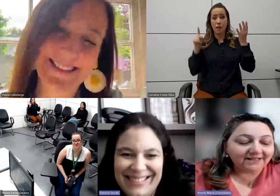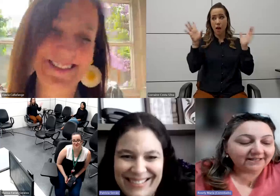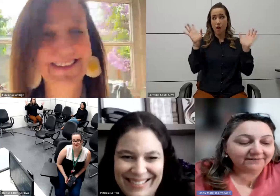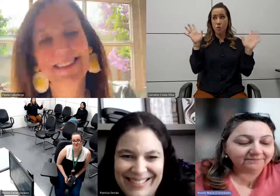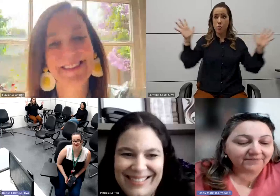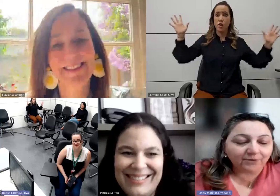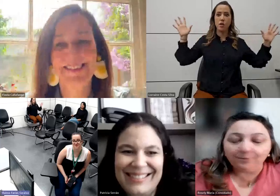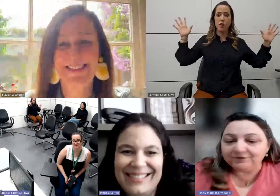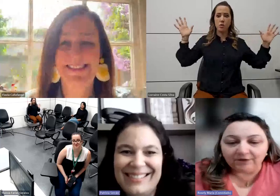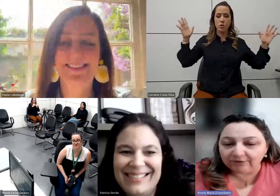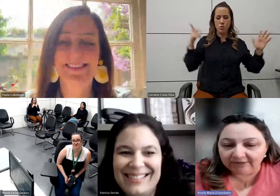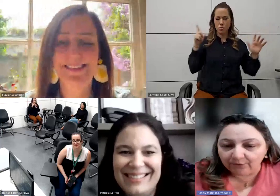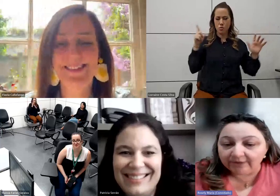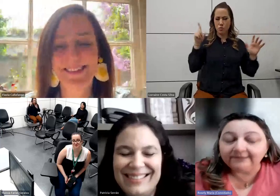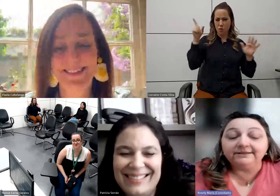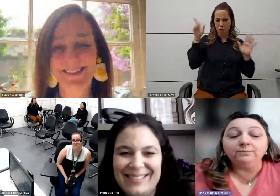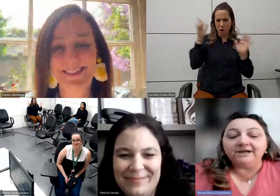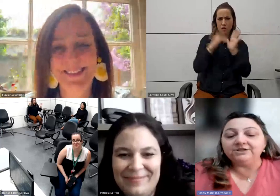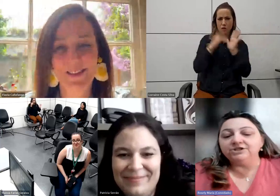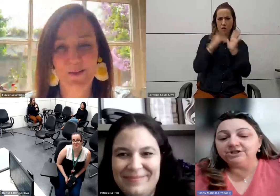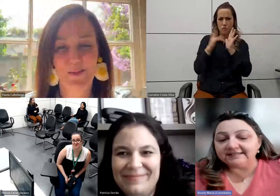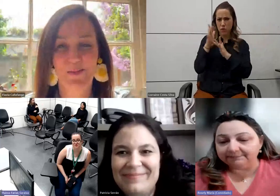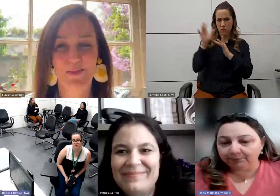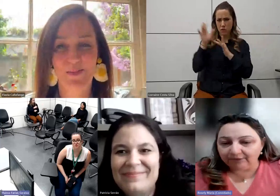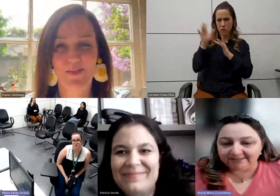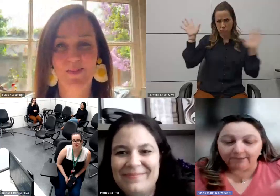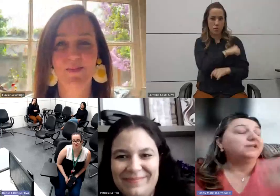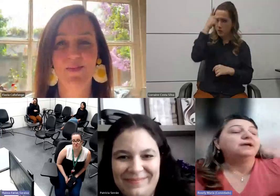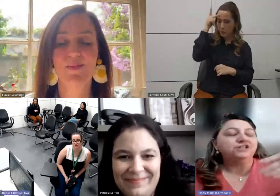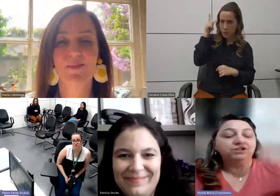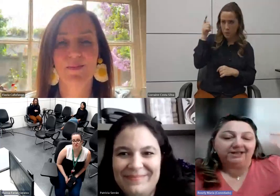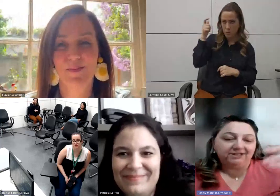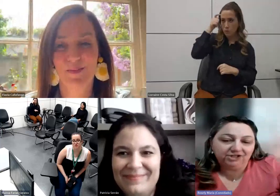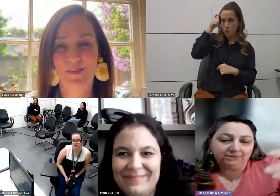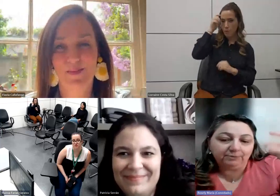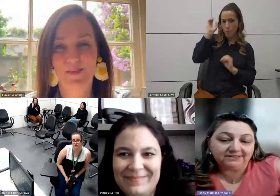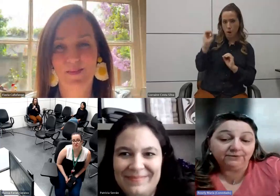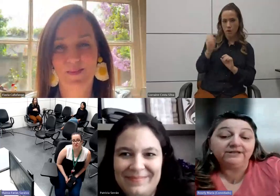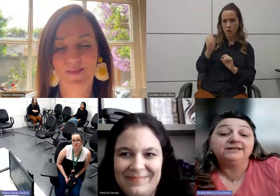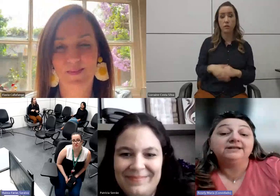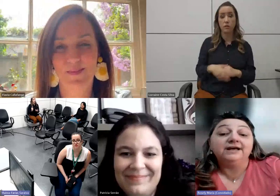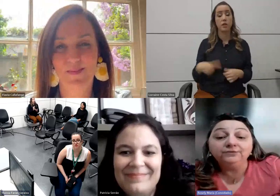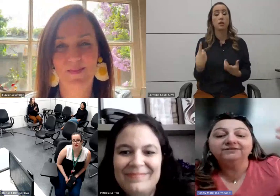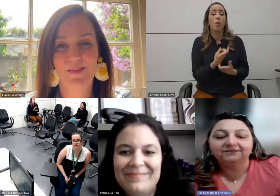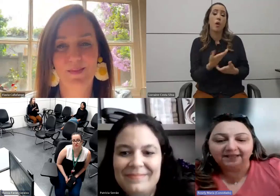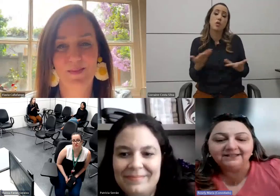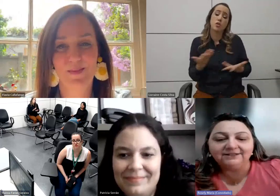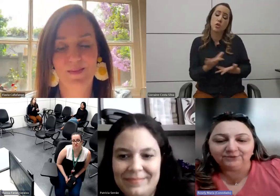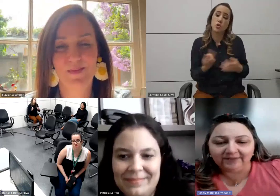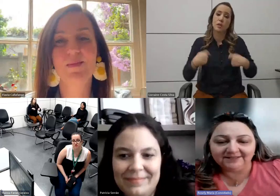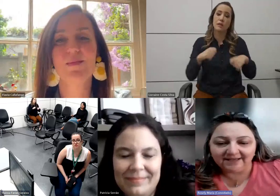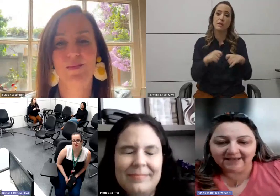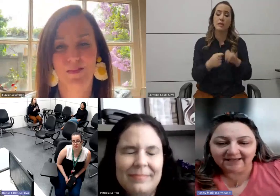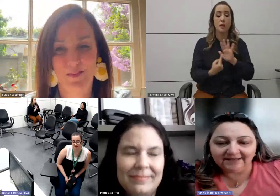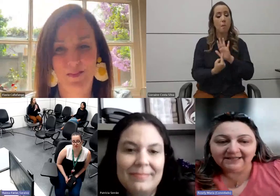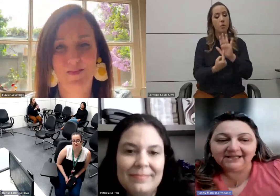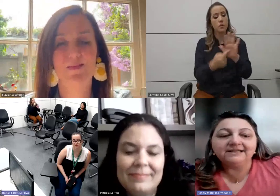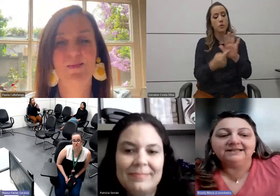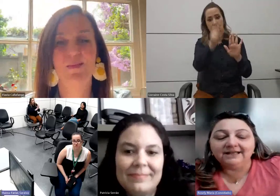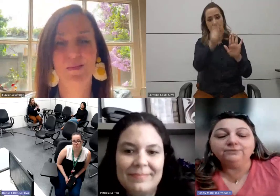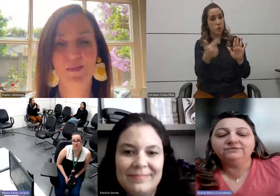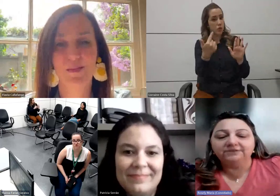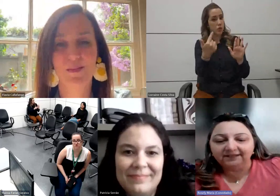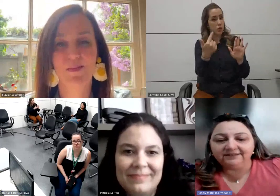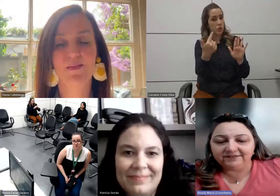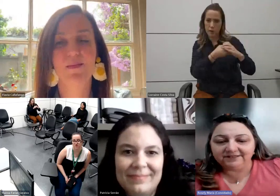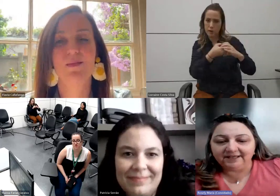Aí a gente vê que o pessoal não ligou. Então, para atingir essa população, a gente quer atingir a população que não tem doença rara,